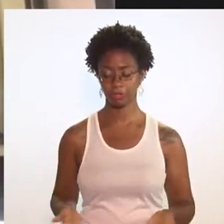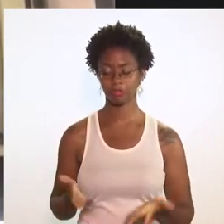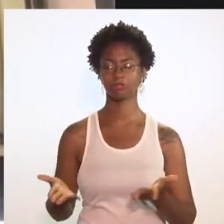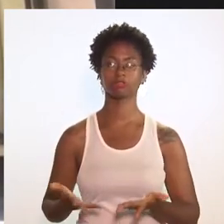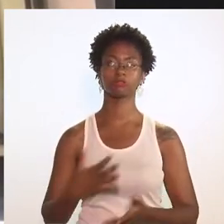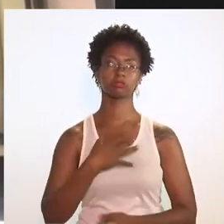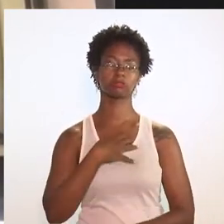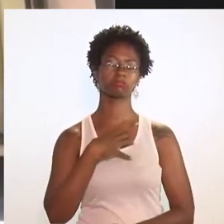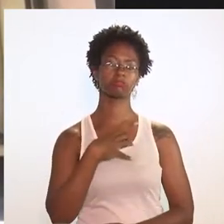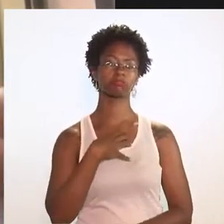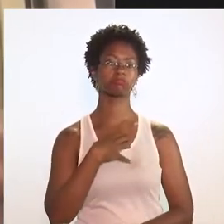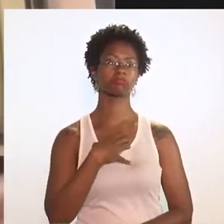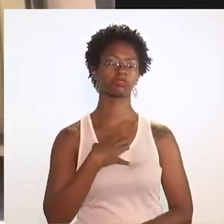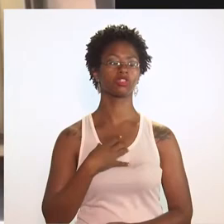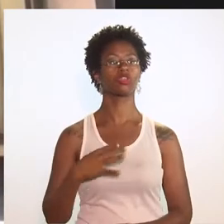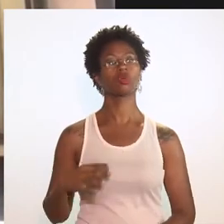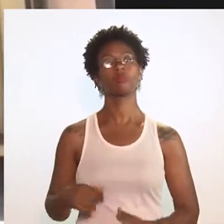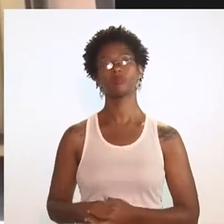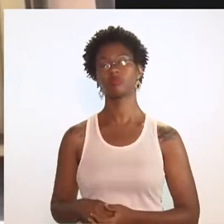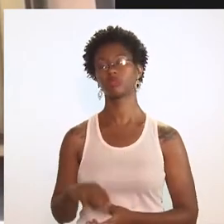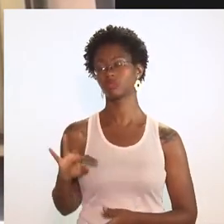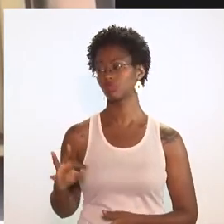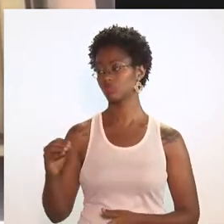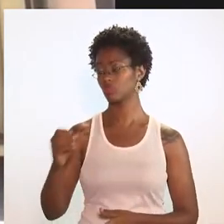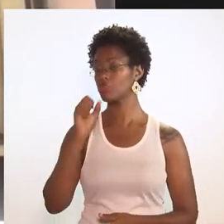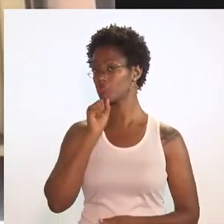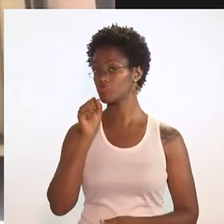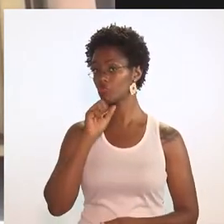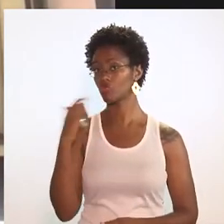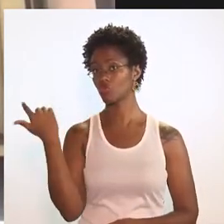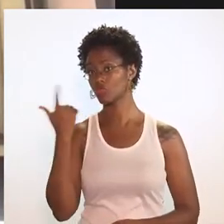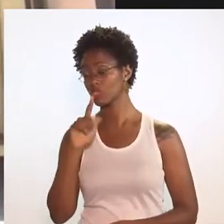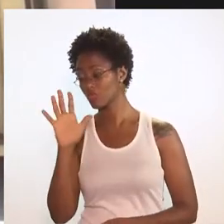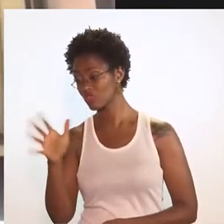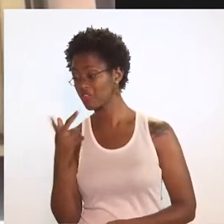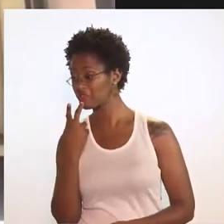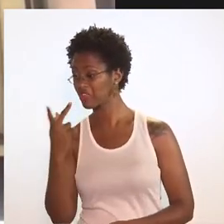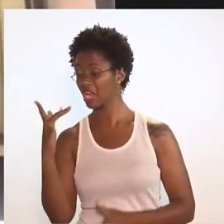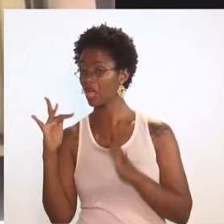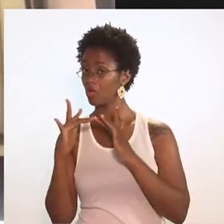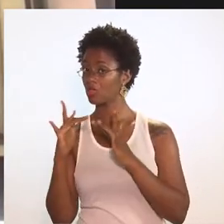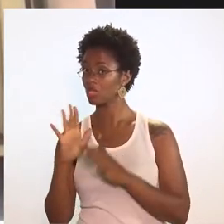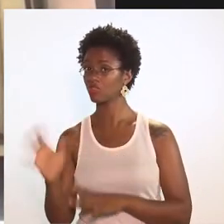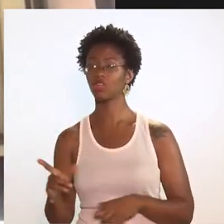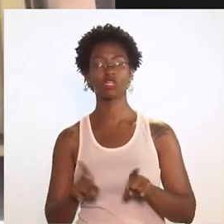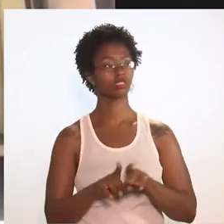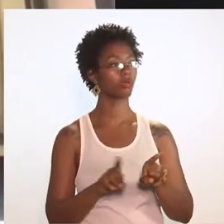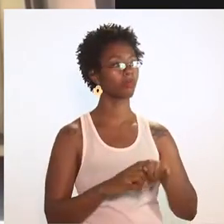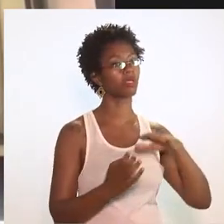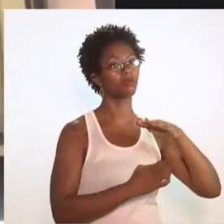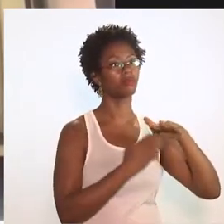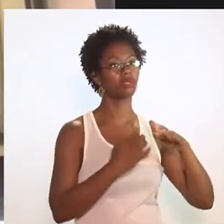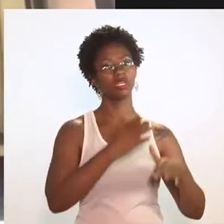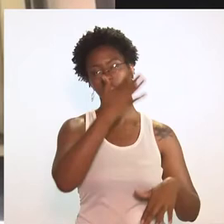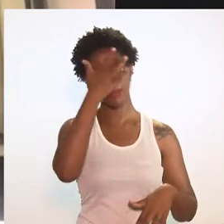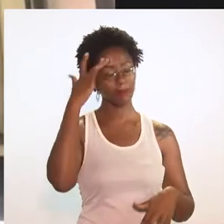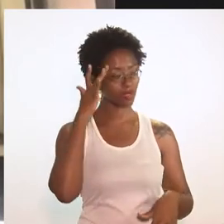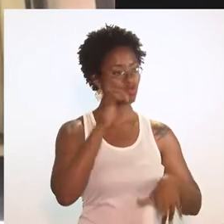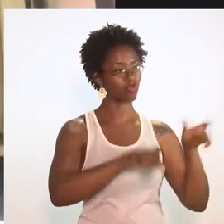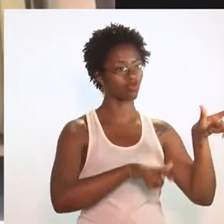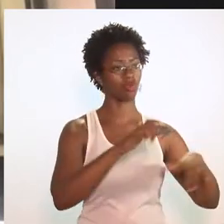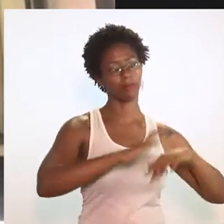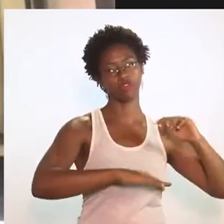de sensibilização tanto para aqueles idosos que a gente já conseguir alcançar, quanto para as empresas e para pessoal de saúde.